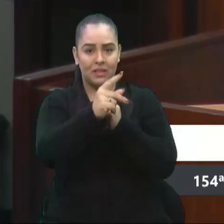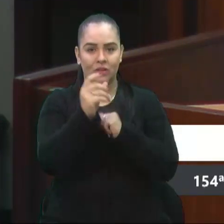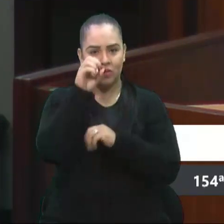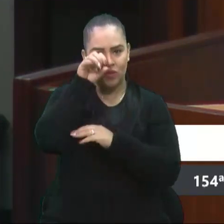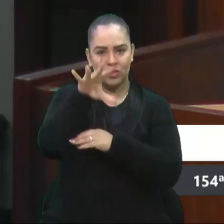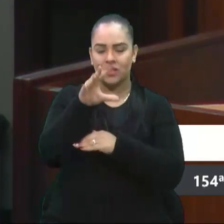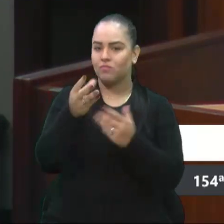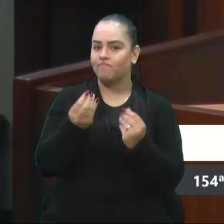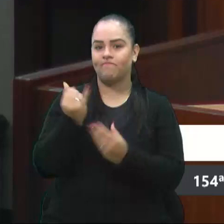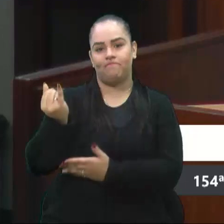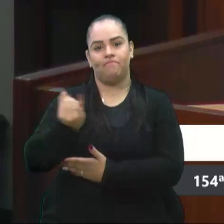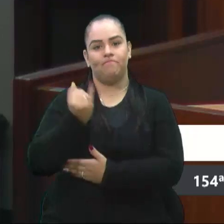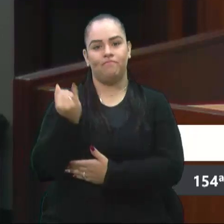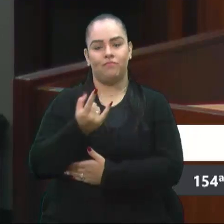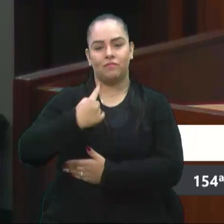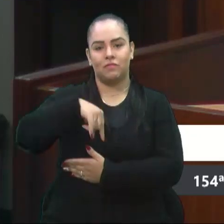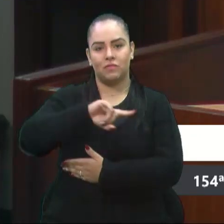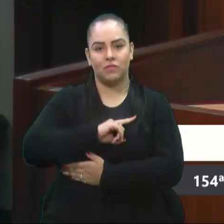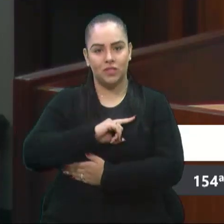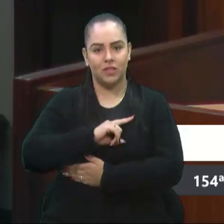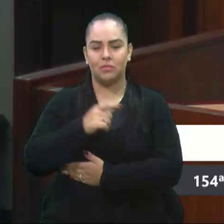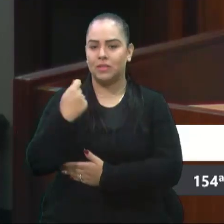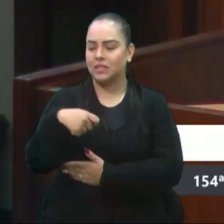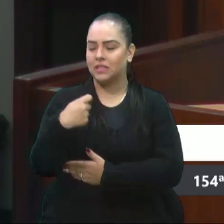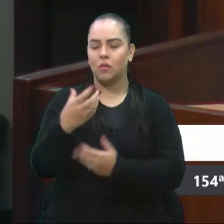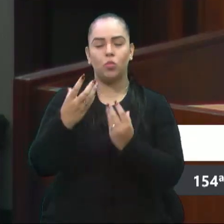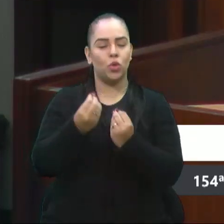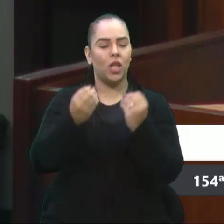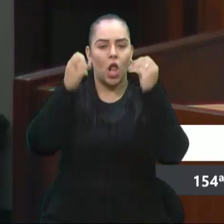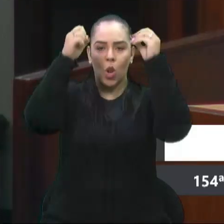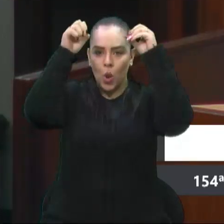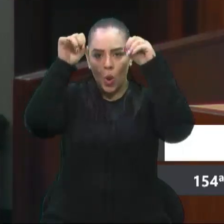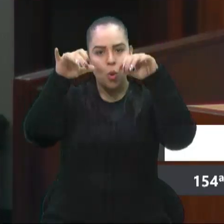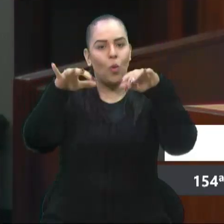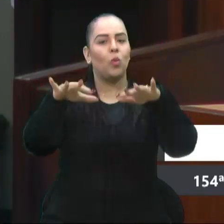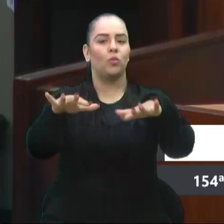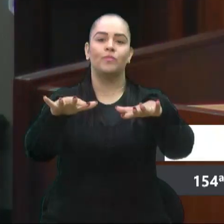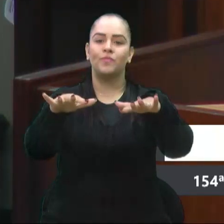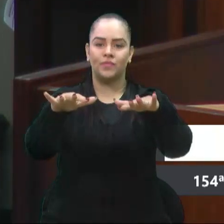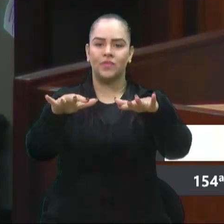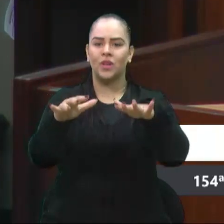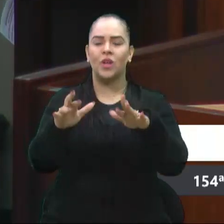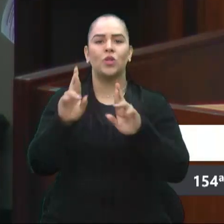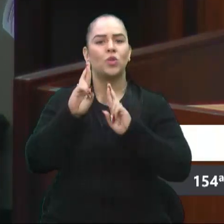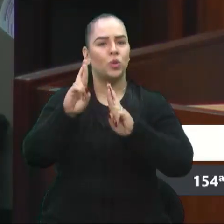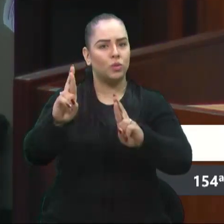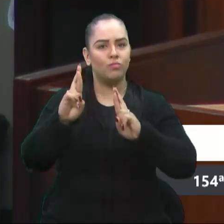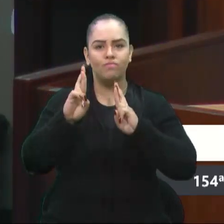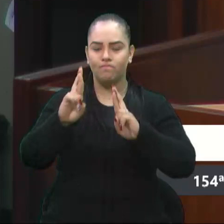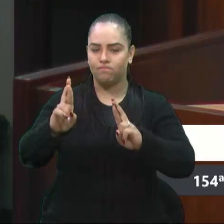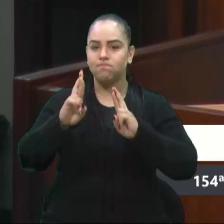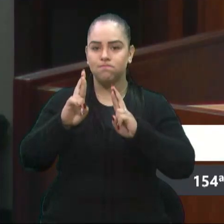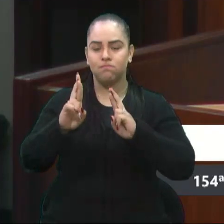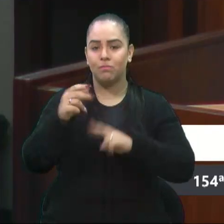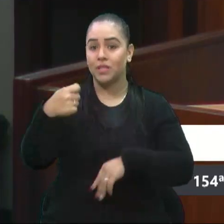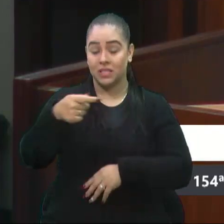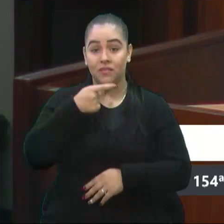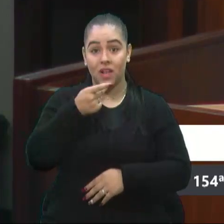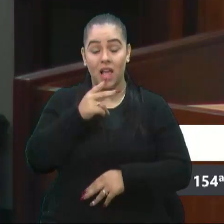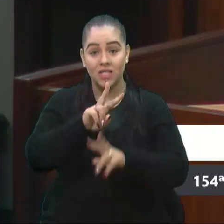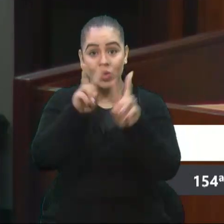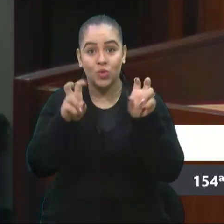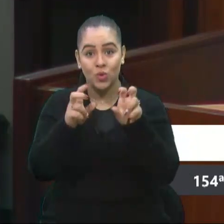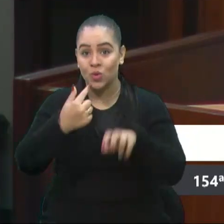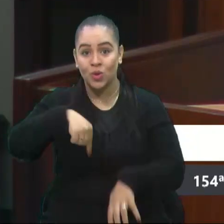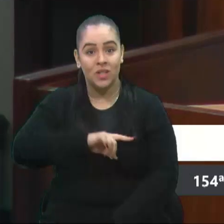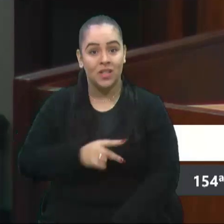foi muito importante. A gente tem que emanar muita luz, torcer muito, torcer muito. Mas tem que falar desse assunto. A gente não